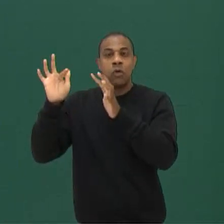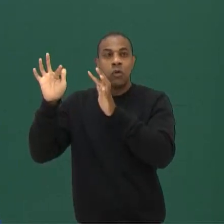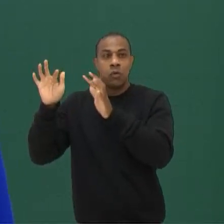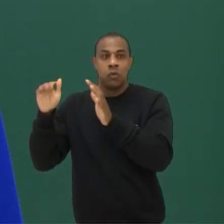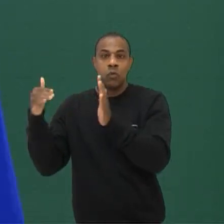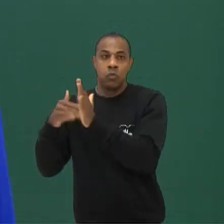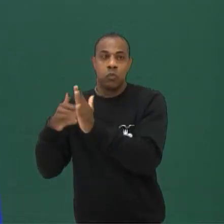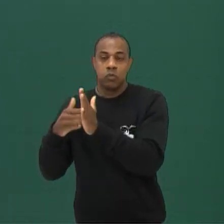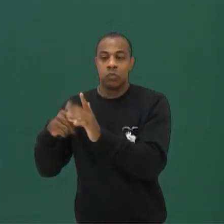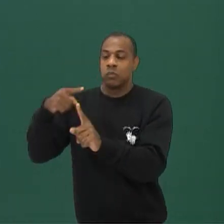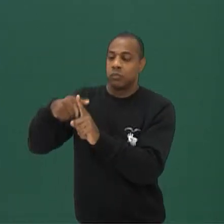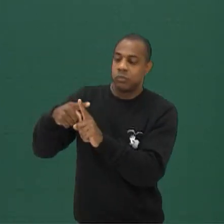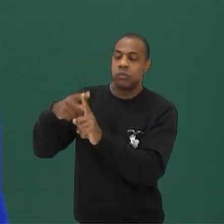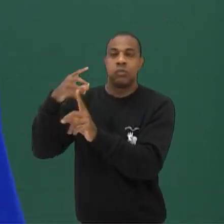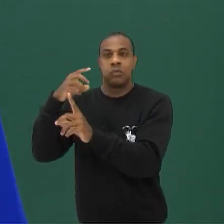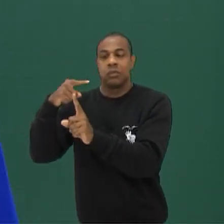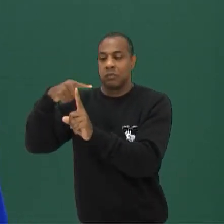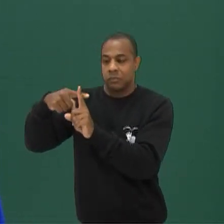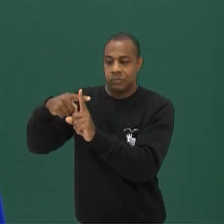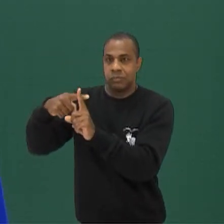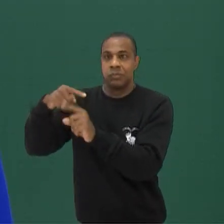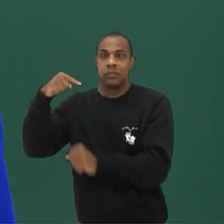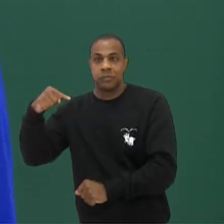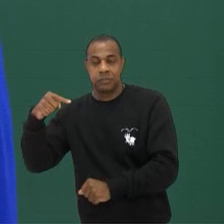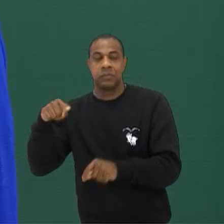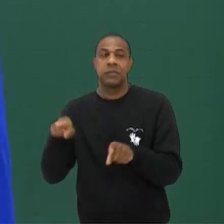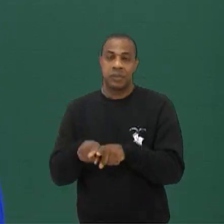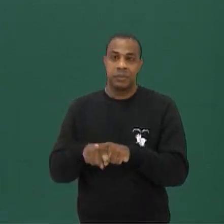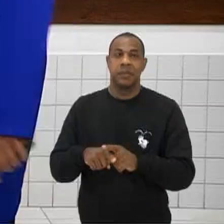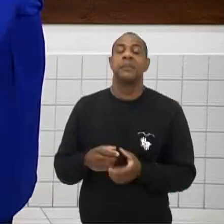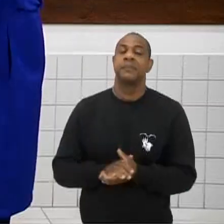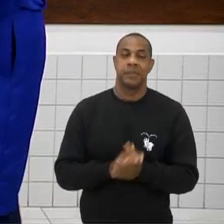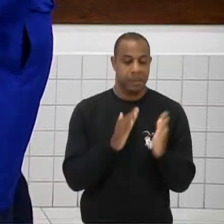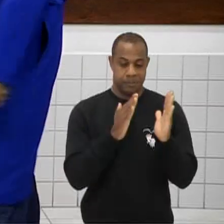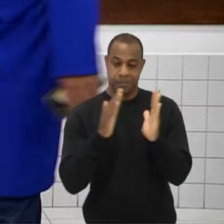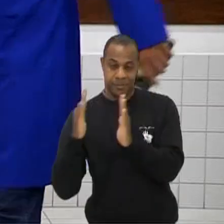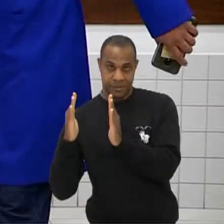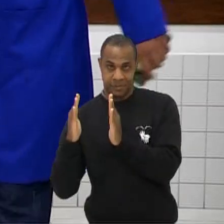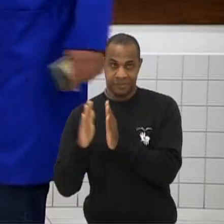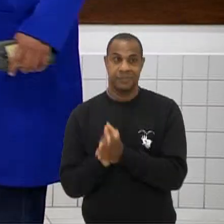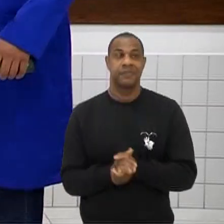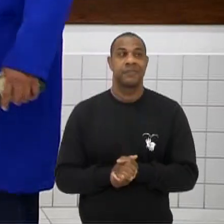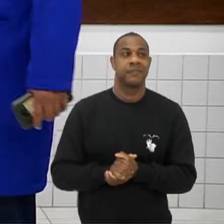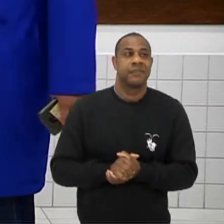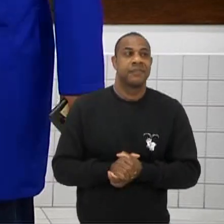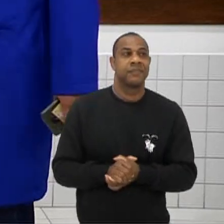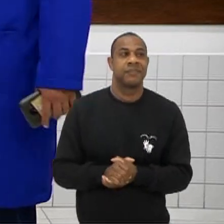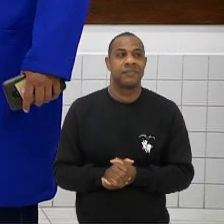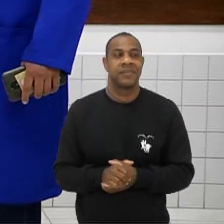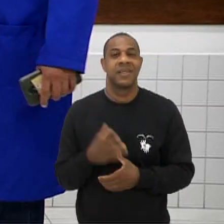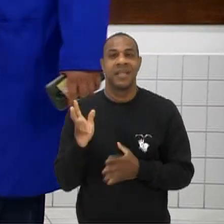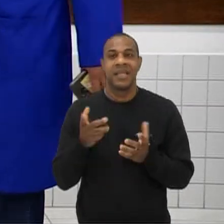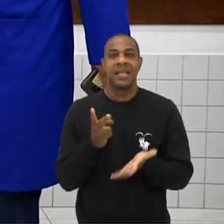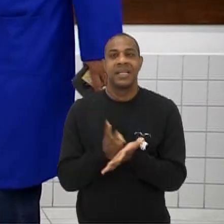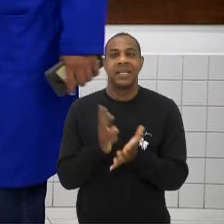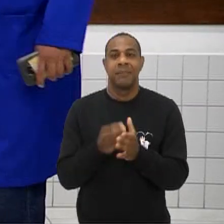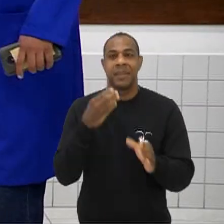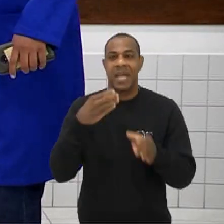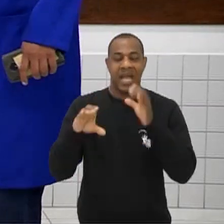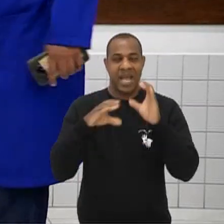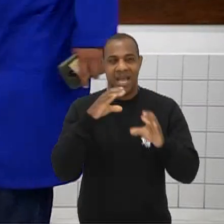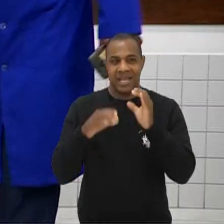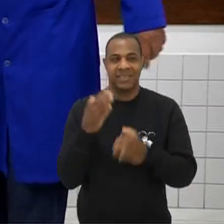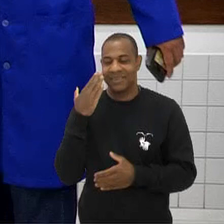Adição E subtração Certo Então algumas dicas Importantes Para vocês Eu sempre canto A velha matemática Somente a